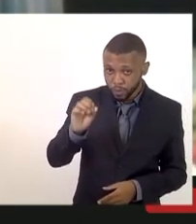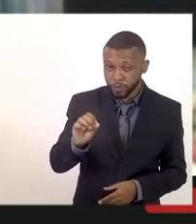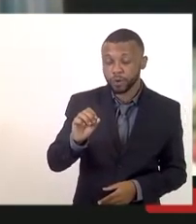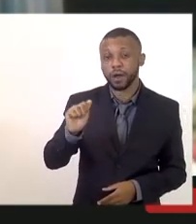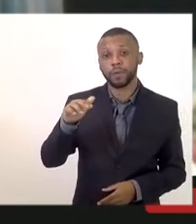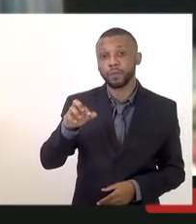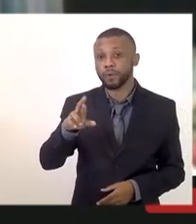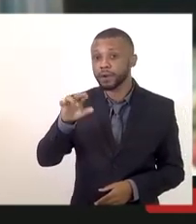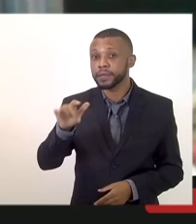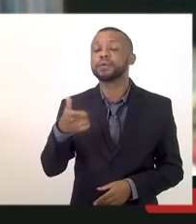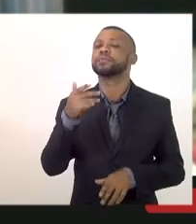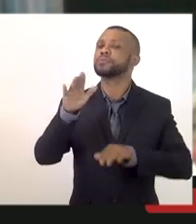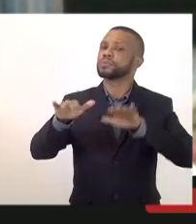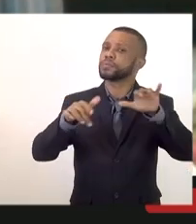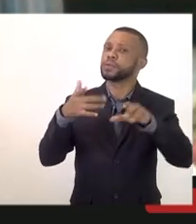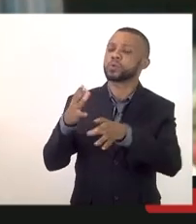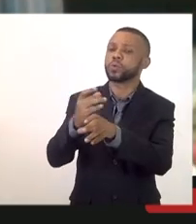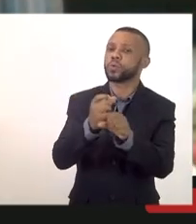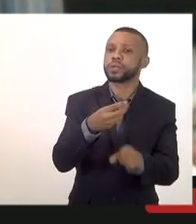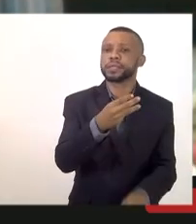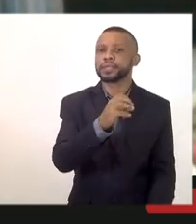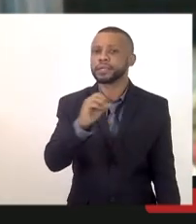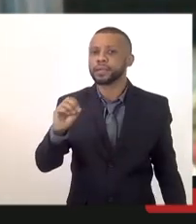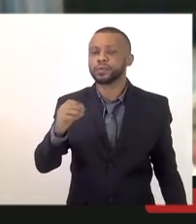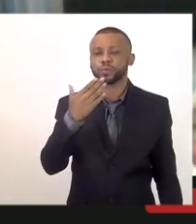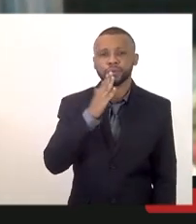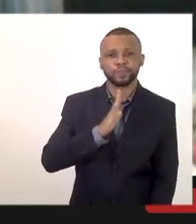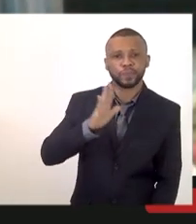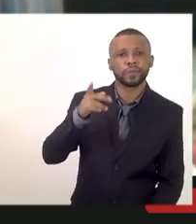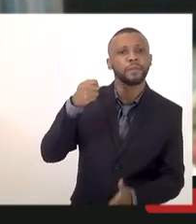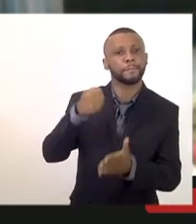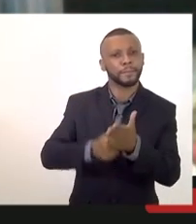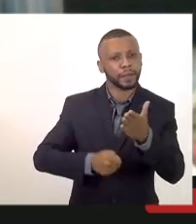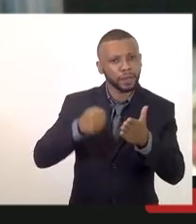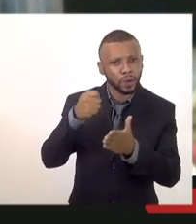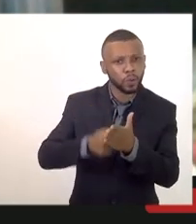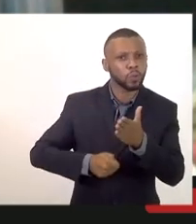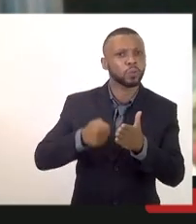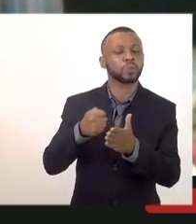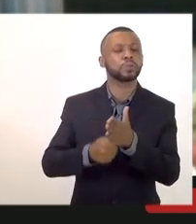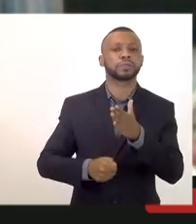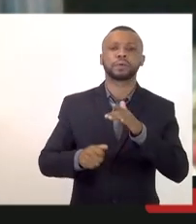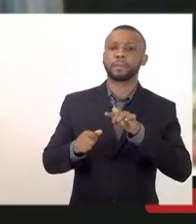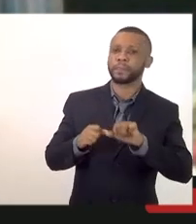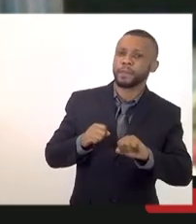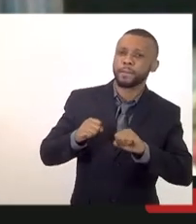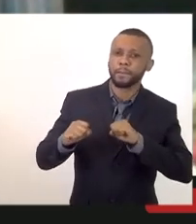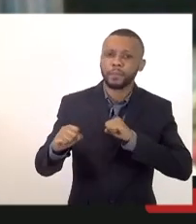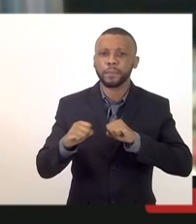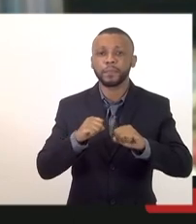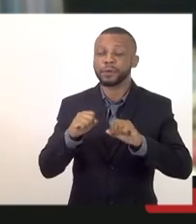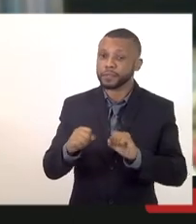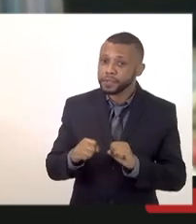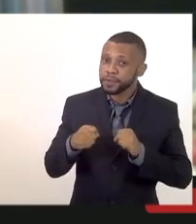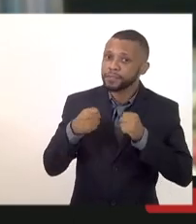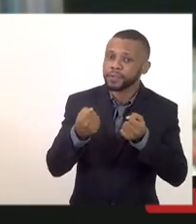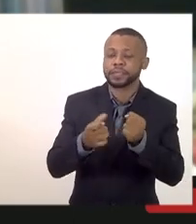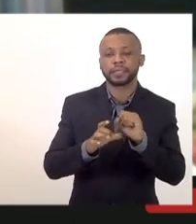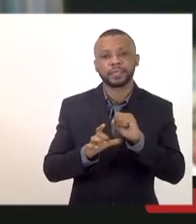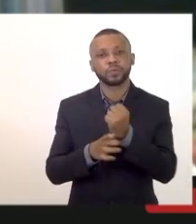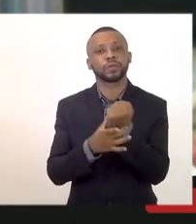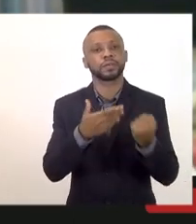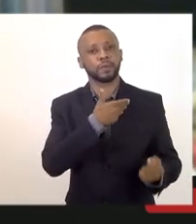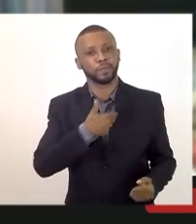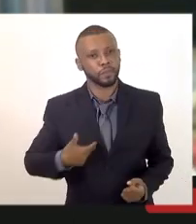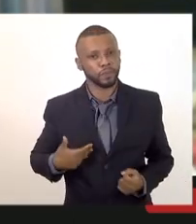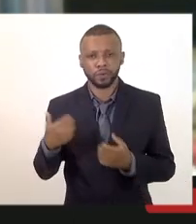300 candidatos pela luta em prol desses candidatos essa defesa em relação a segurança pública quando eu falo